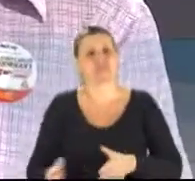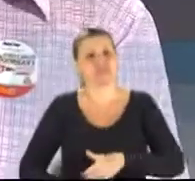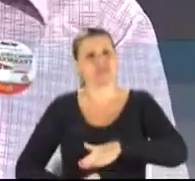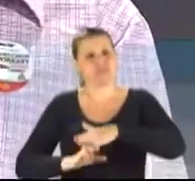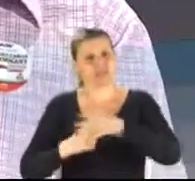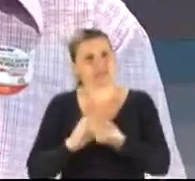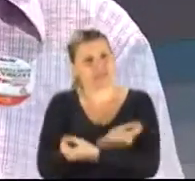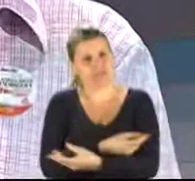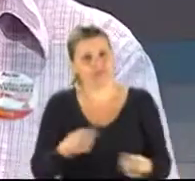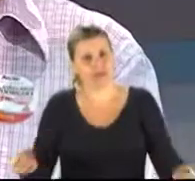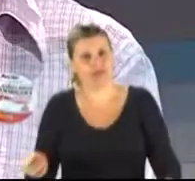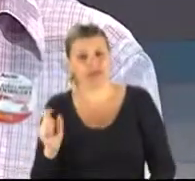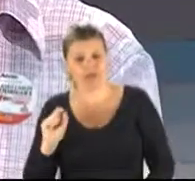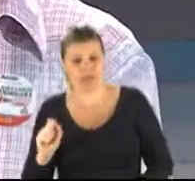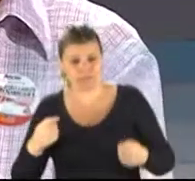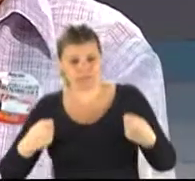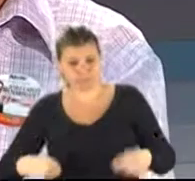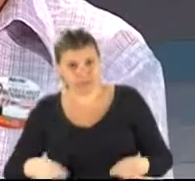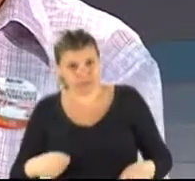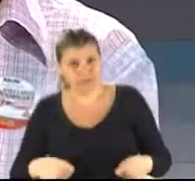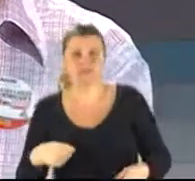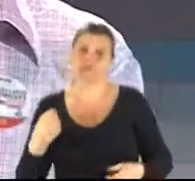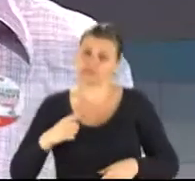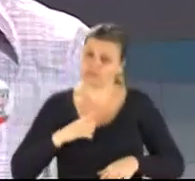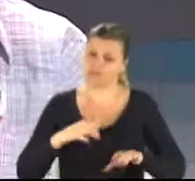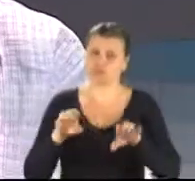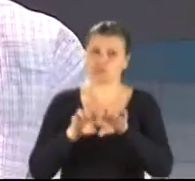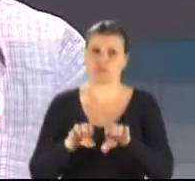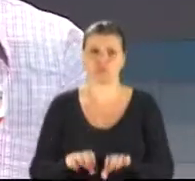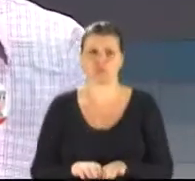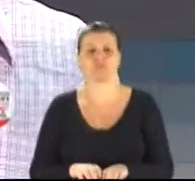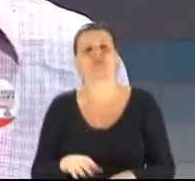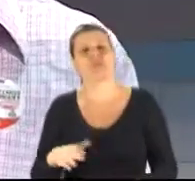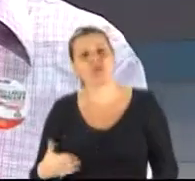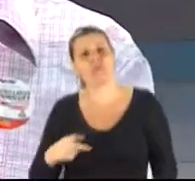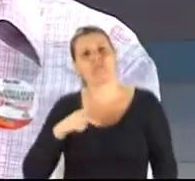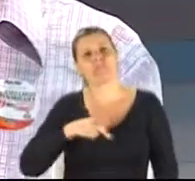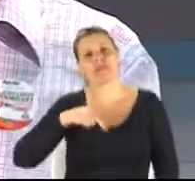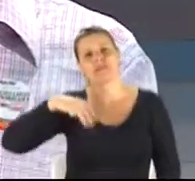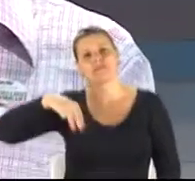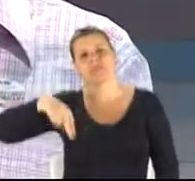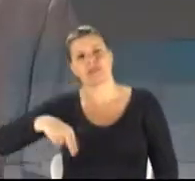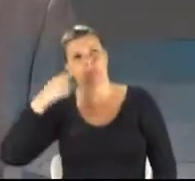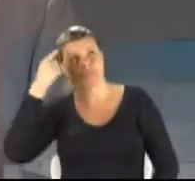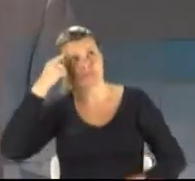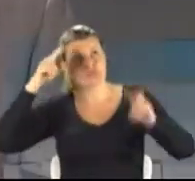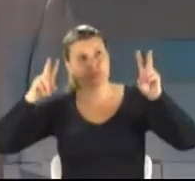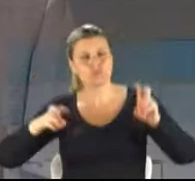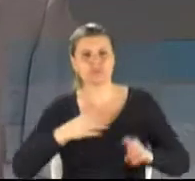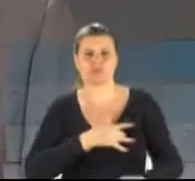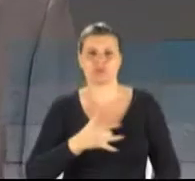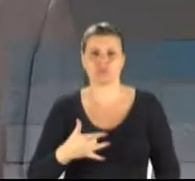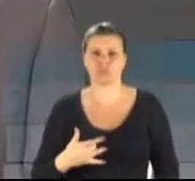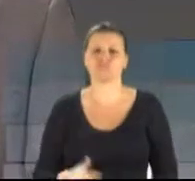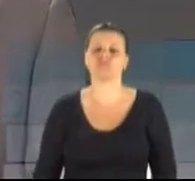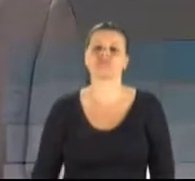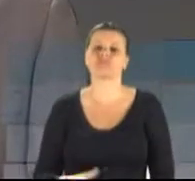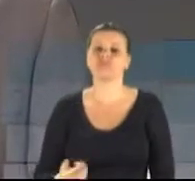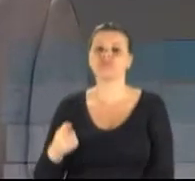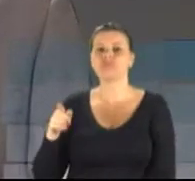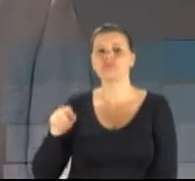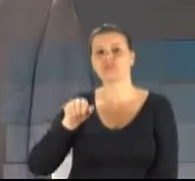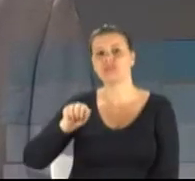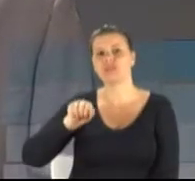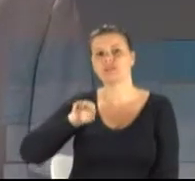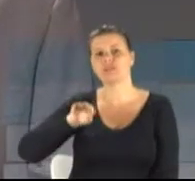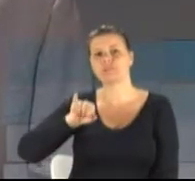pessoa que hoje precisa, ela tem que ter essa estrutura. É isso que o PMN pensa a respeito da saúde. O candidato Abigail Pereira